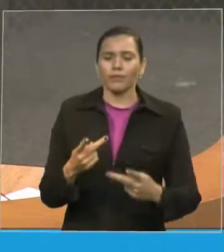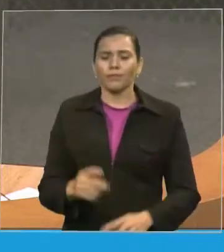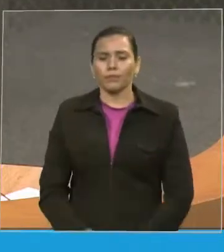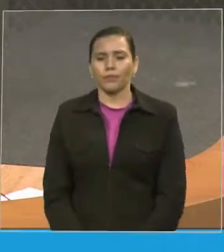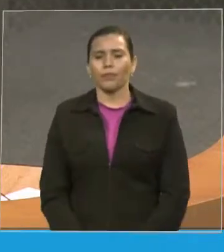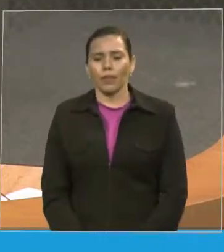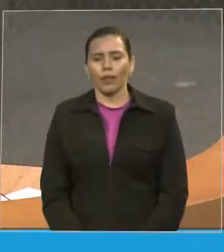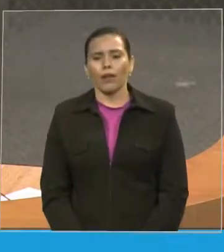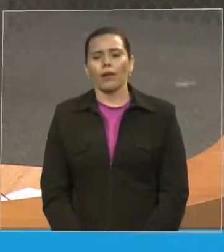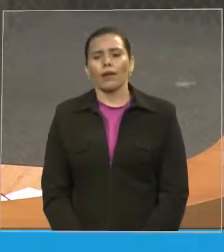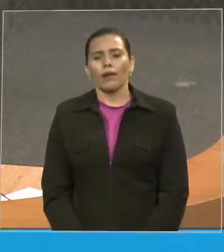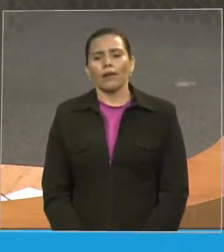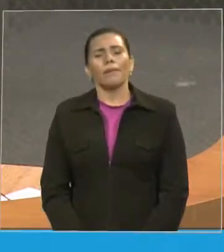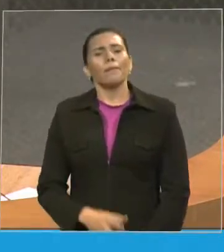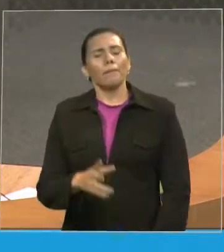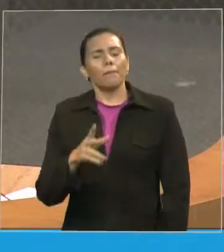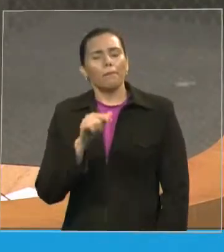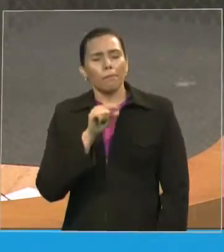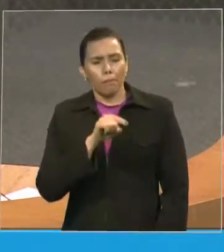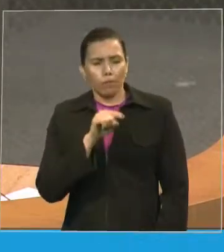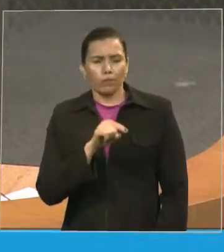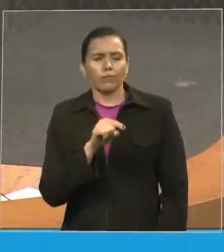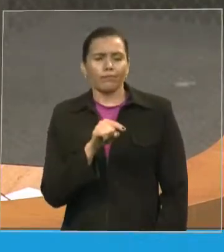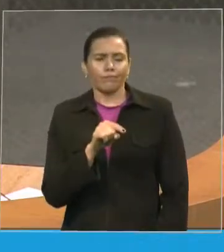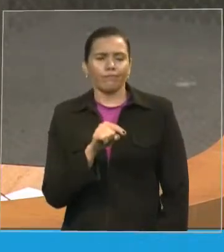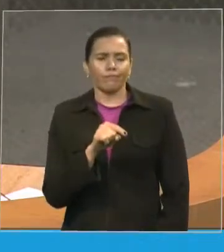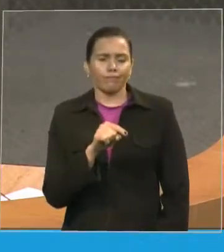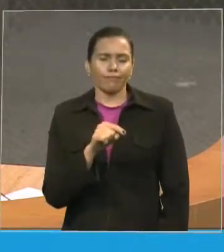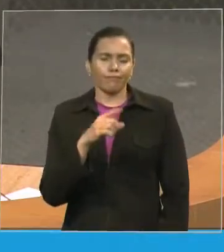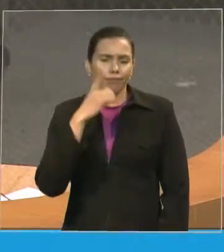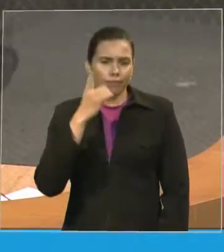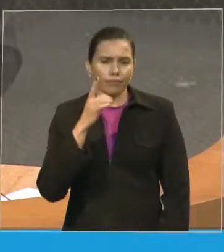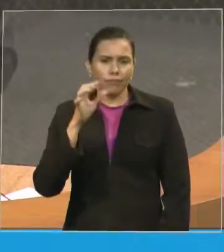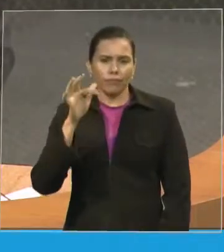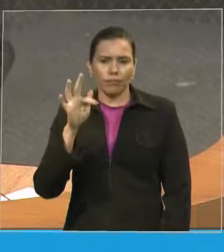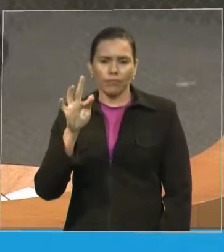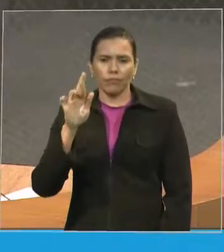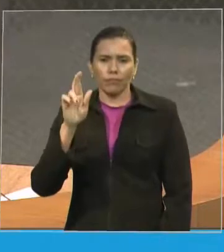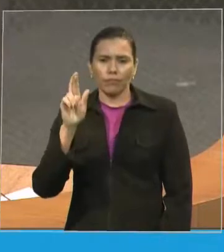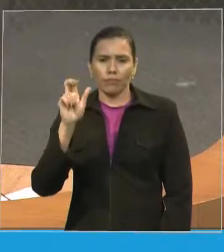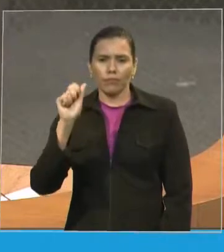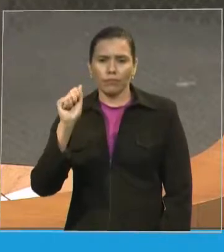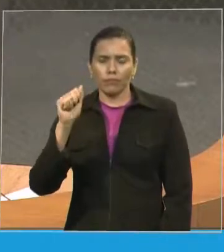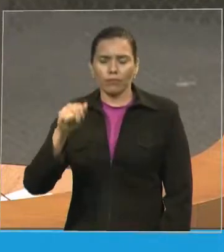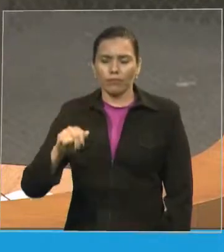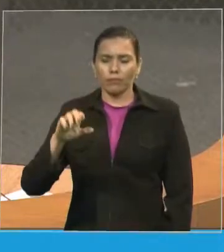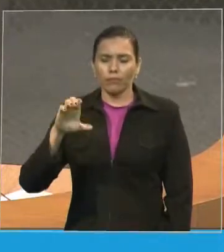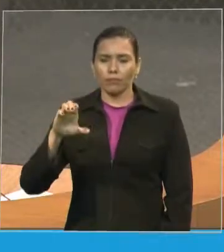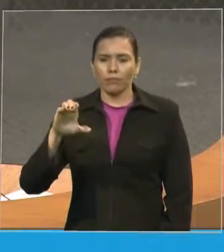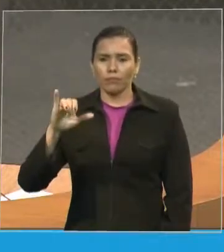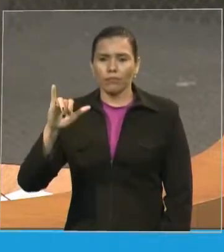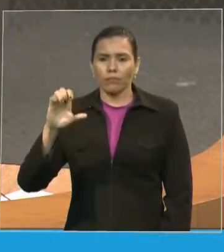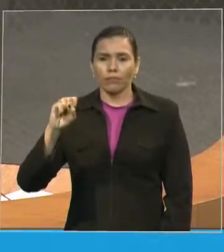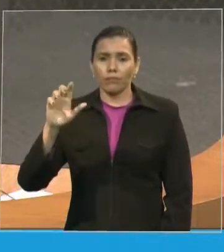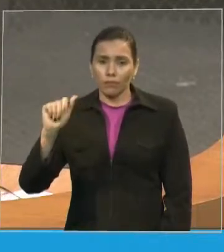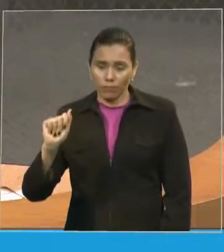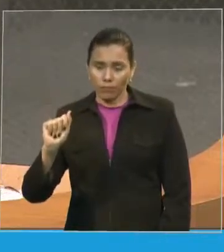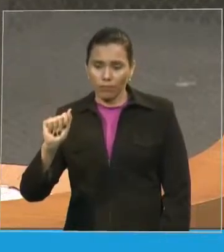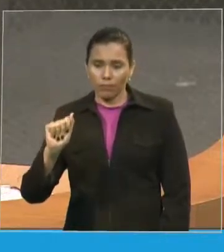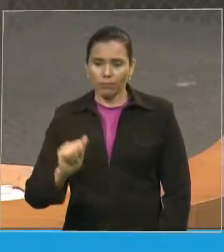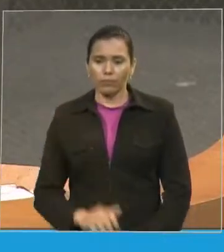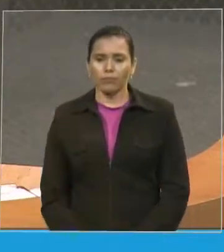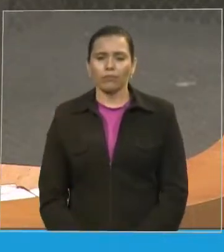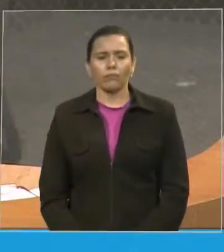abençoada por Deus e por esses irmãos que aqui estão. O seu mandato está